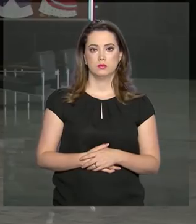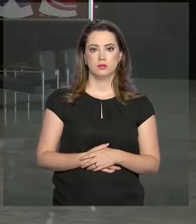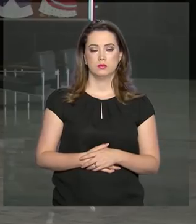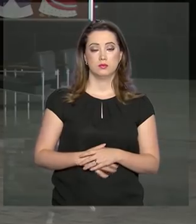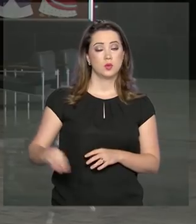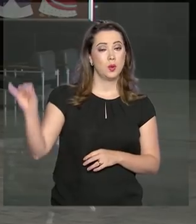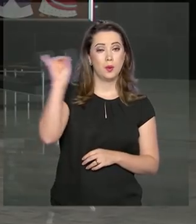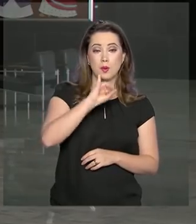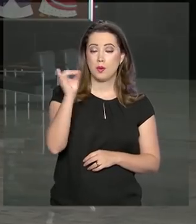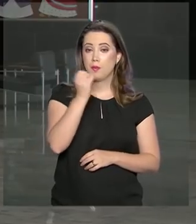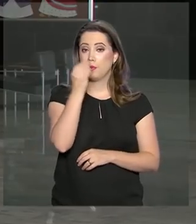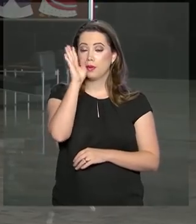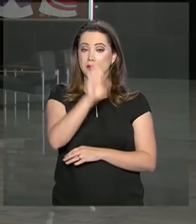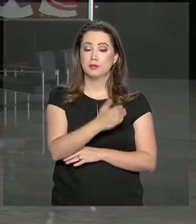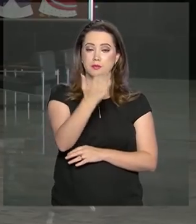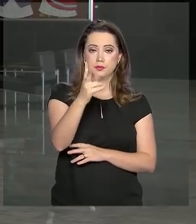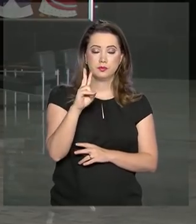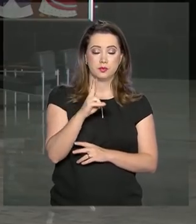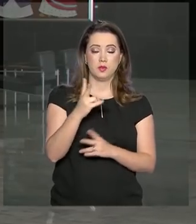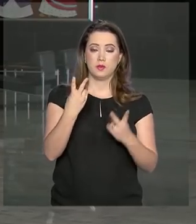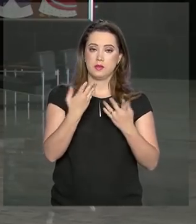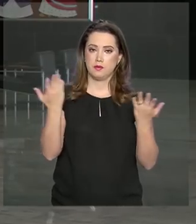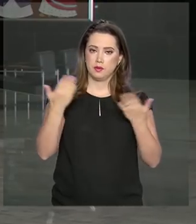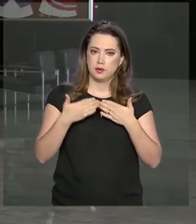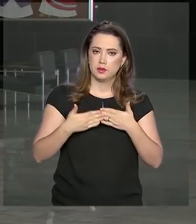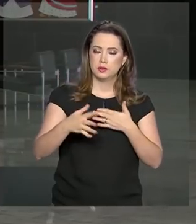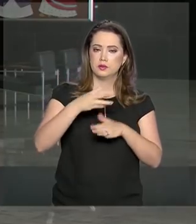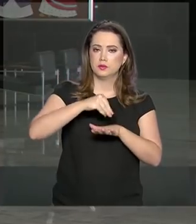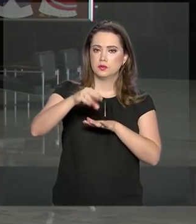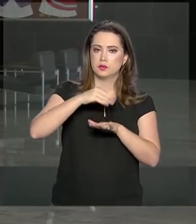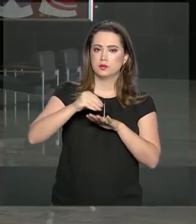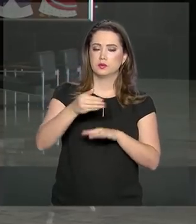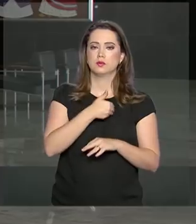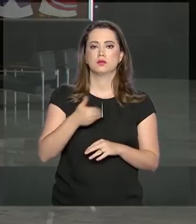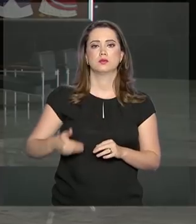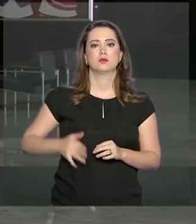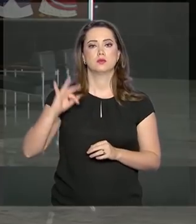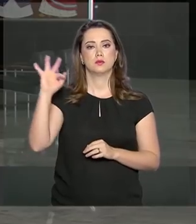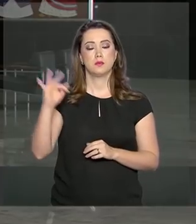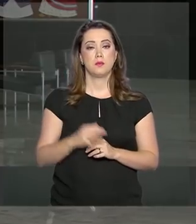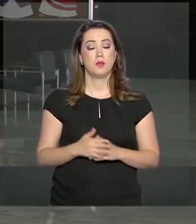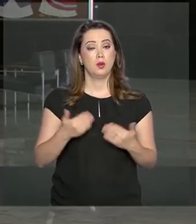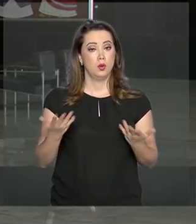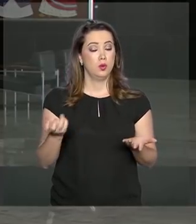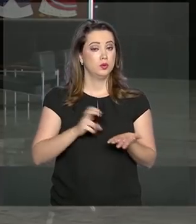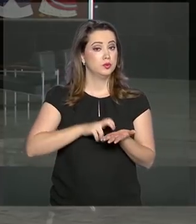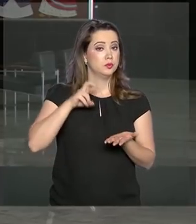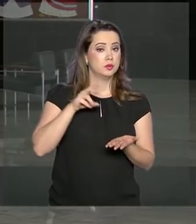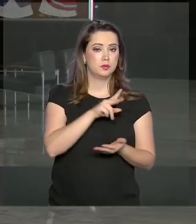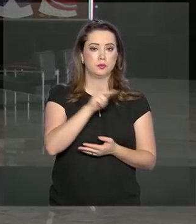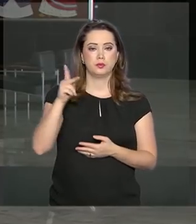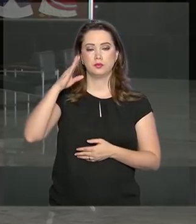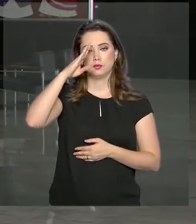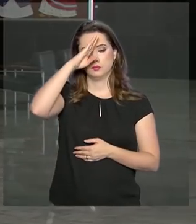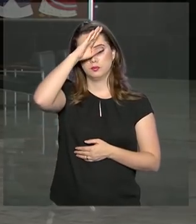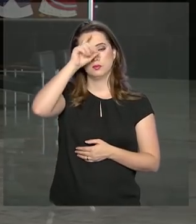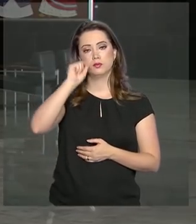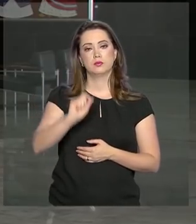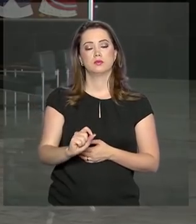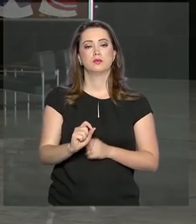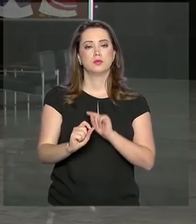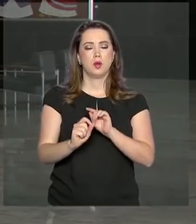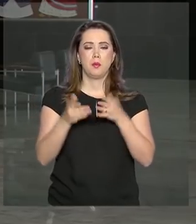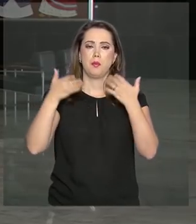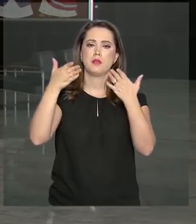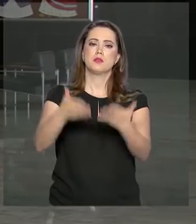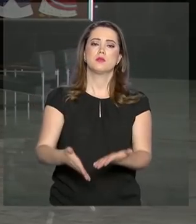Olá, tarde. Você acompanha a partir de agora informações do governo federal. Olha, na manhã de hoje o presidente Jair Bolsonaro,